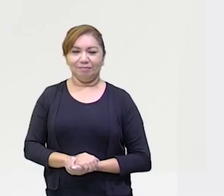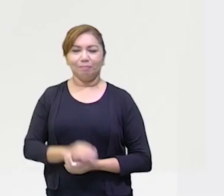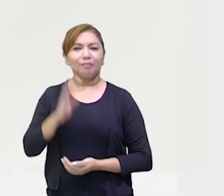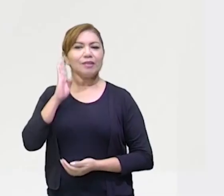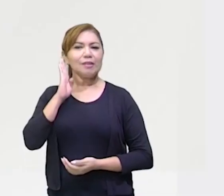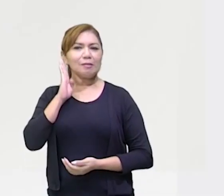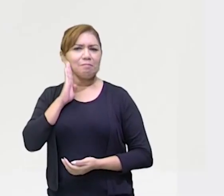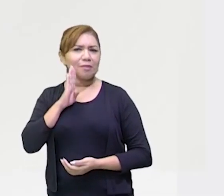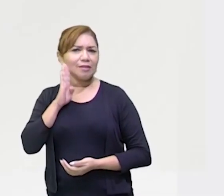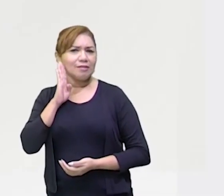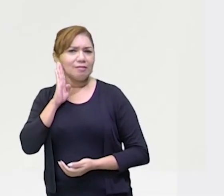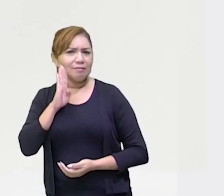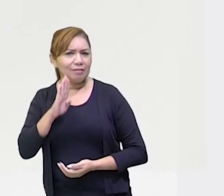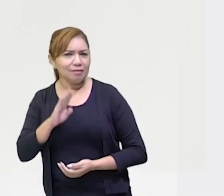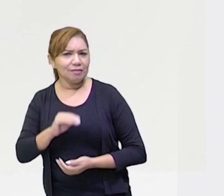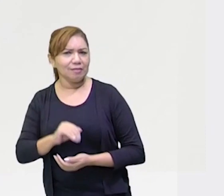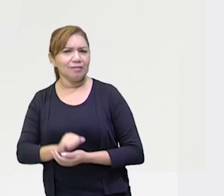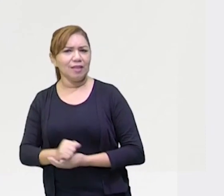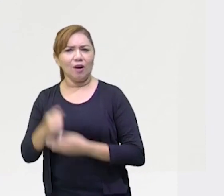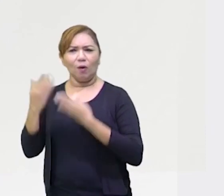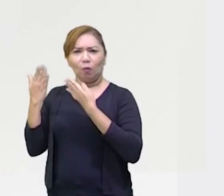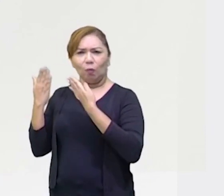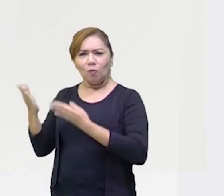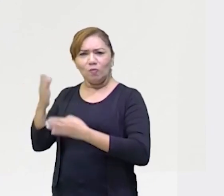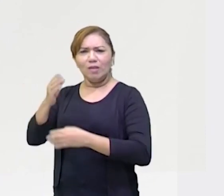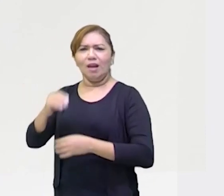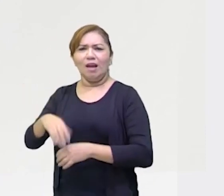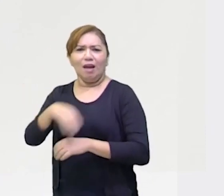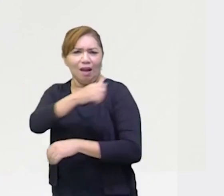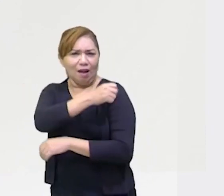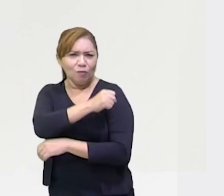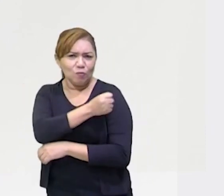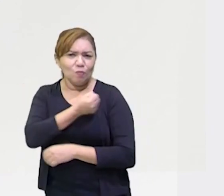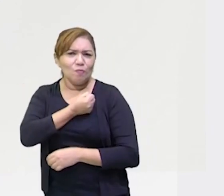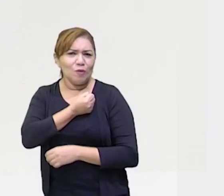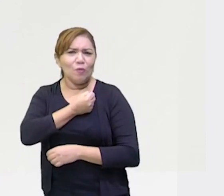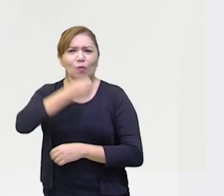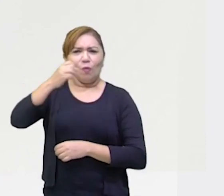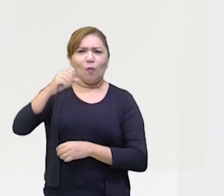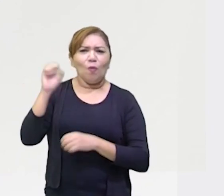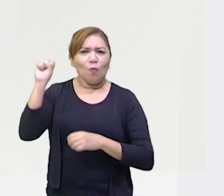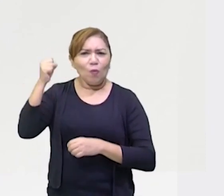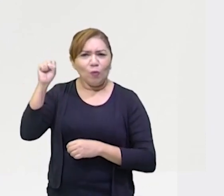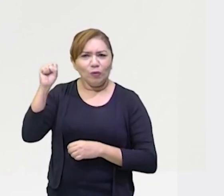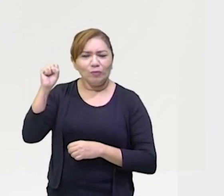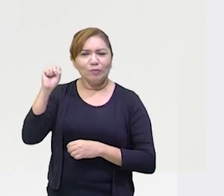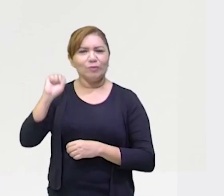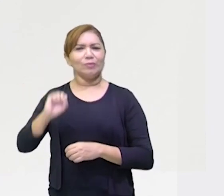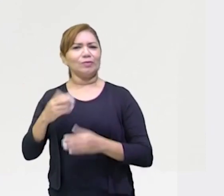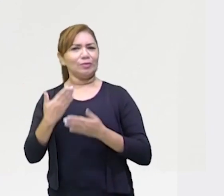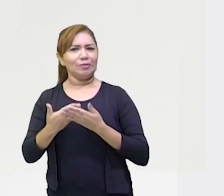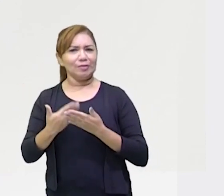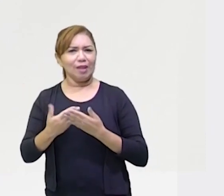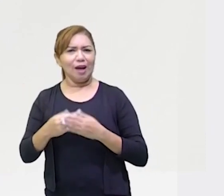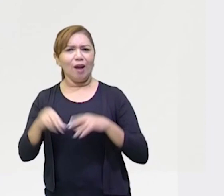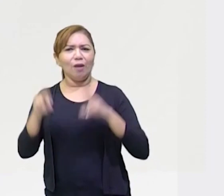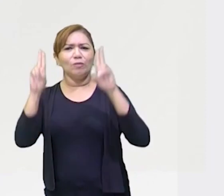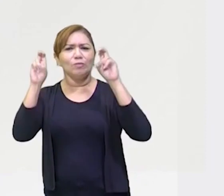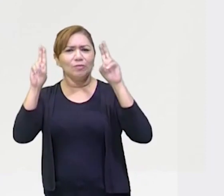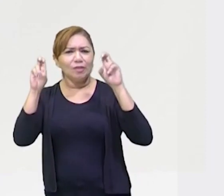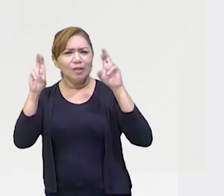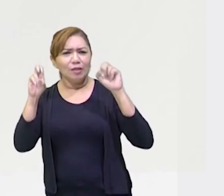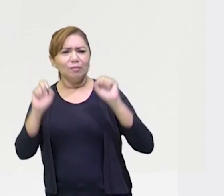Beleza! O que nós temos para hoje na aula 8? O nosso eixo números e operações, o nosso super conteúdo,